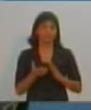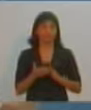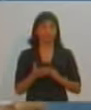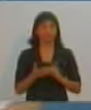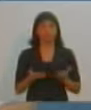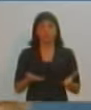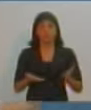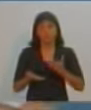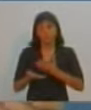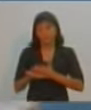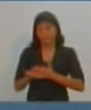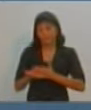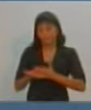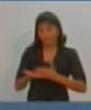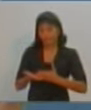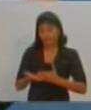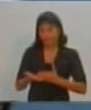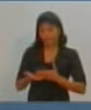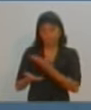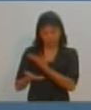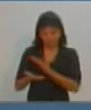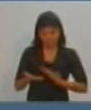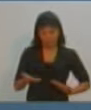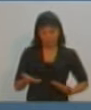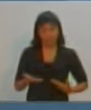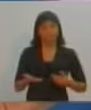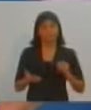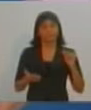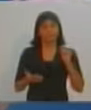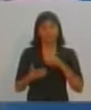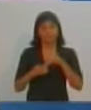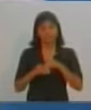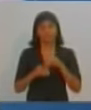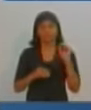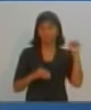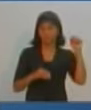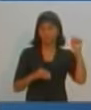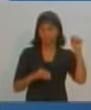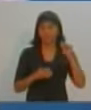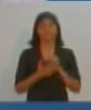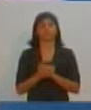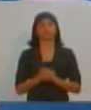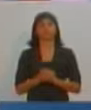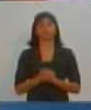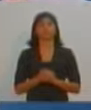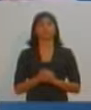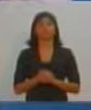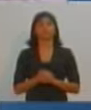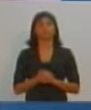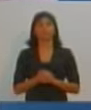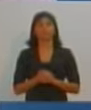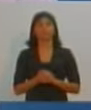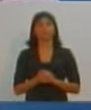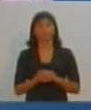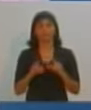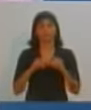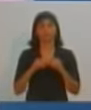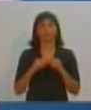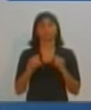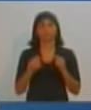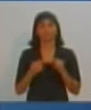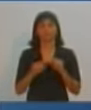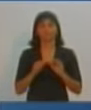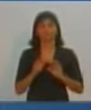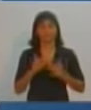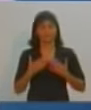manter governabilidade se for eleito? Pelo lugar, eu gostaria de me dirigir a Prudente e a todos aqueles prudentinos que estão